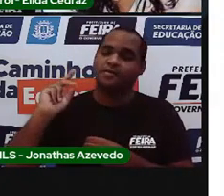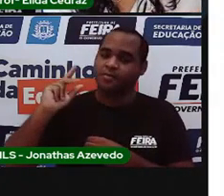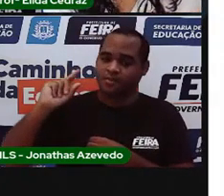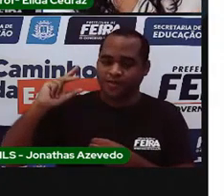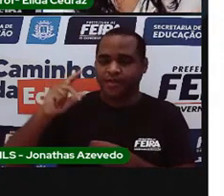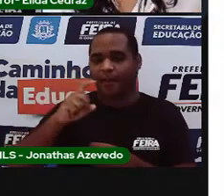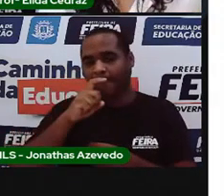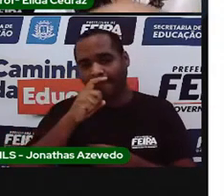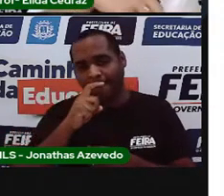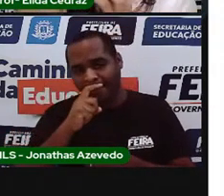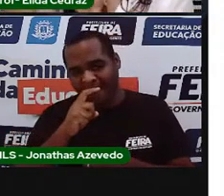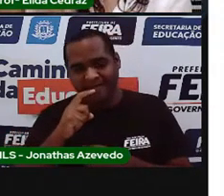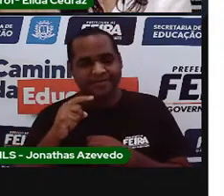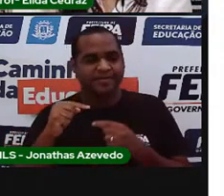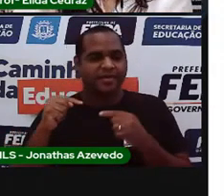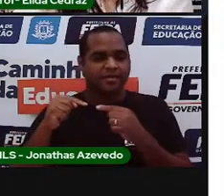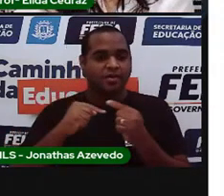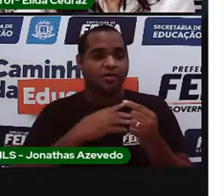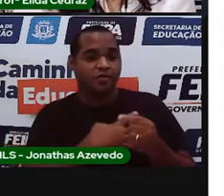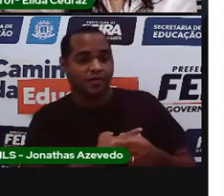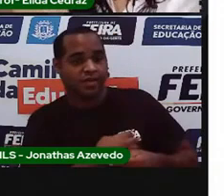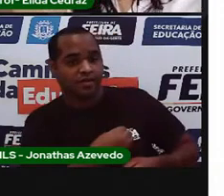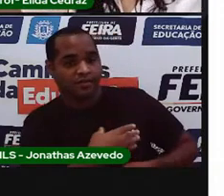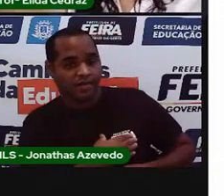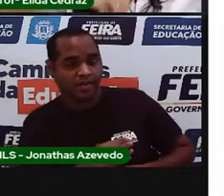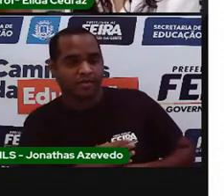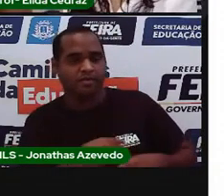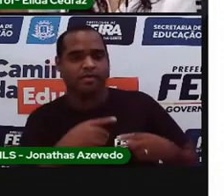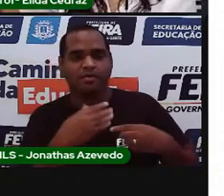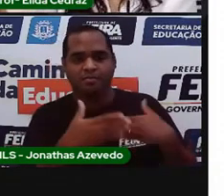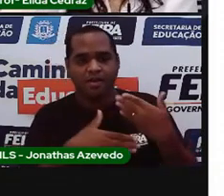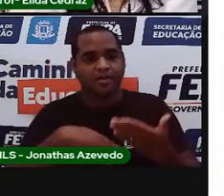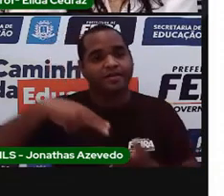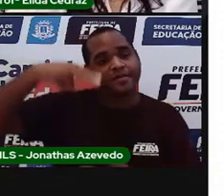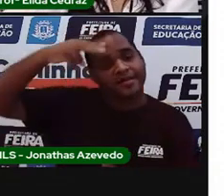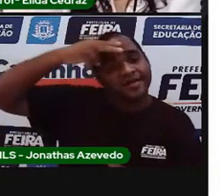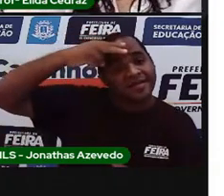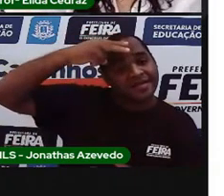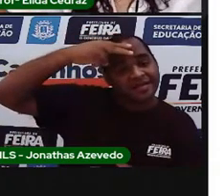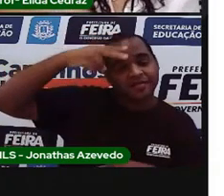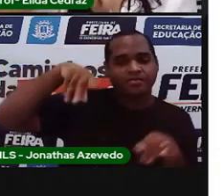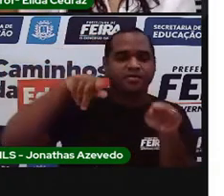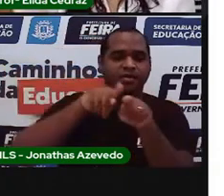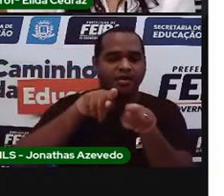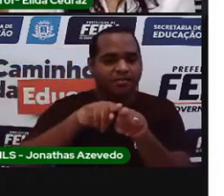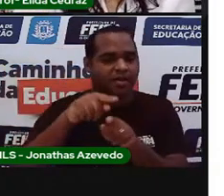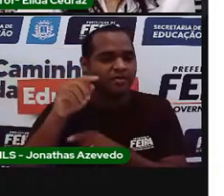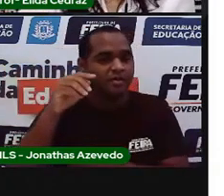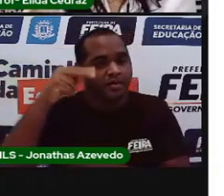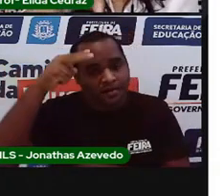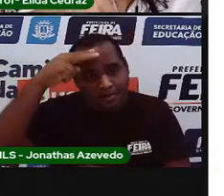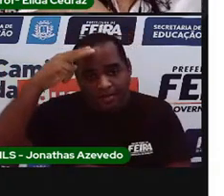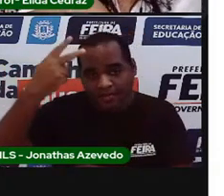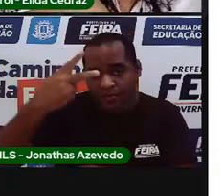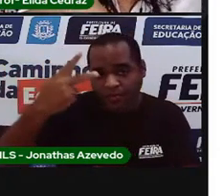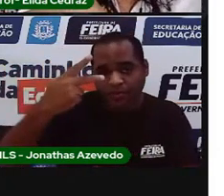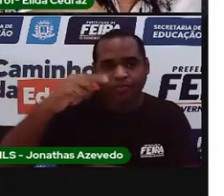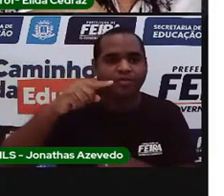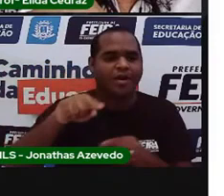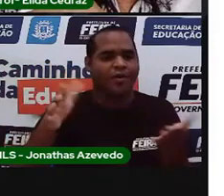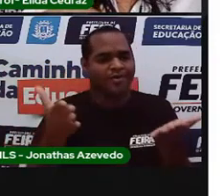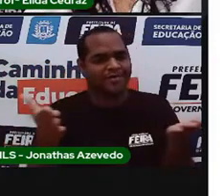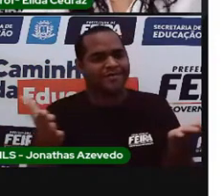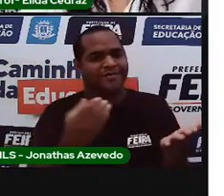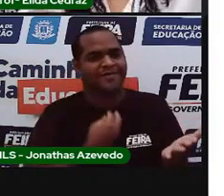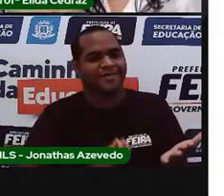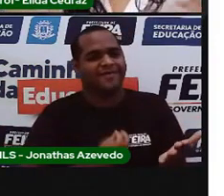pais, para os filhos, para os netos, para os bisnetos, até chegar em você.